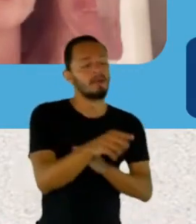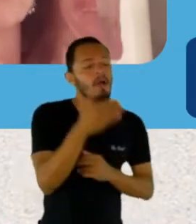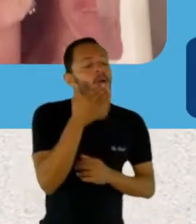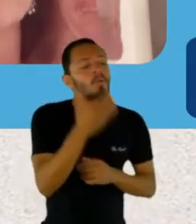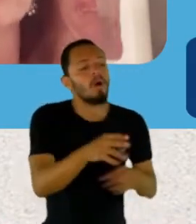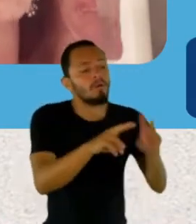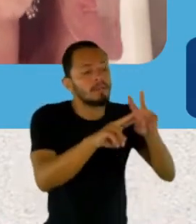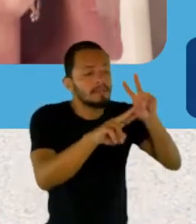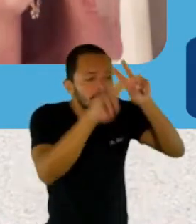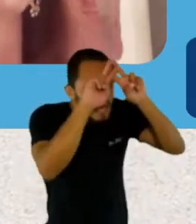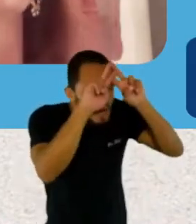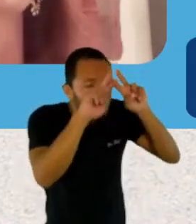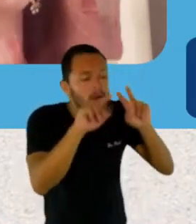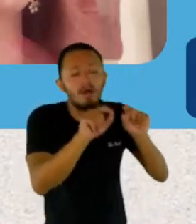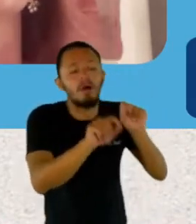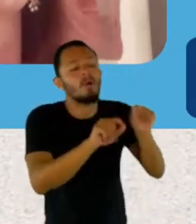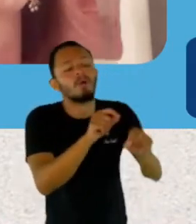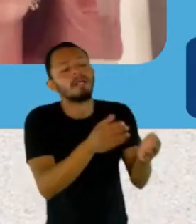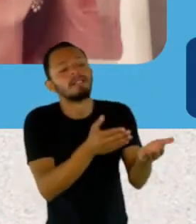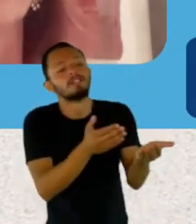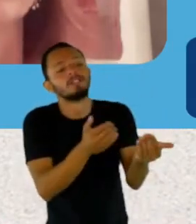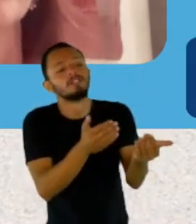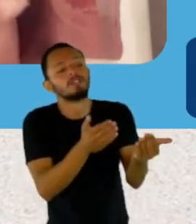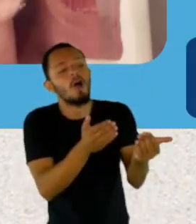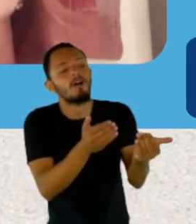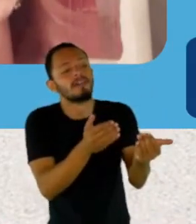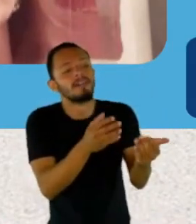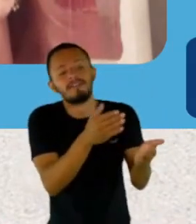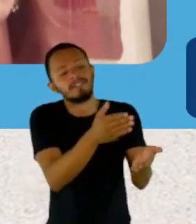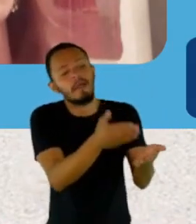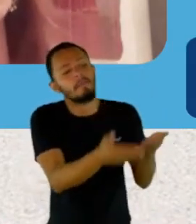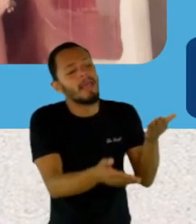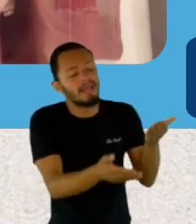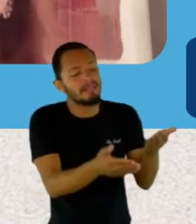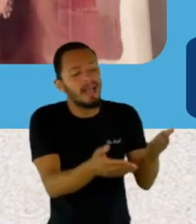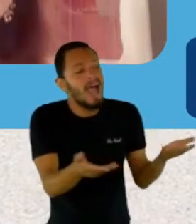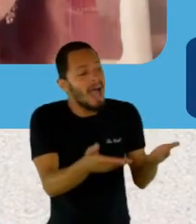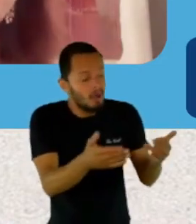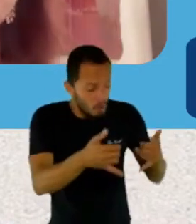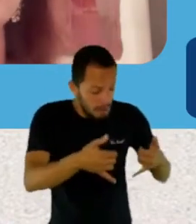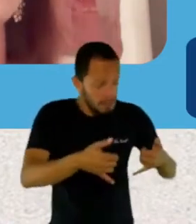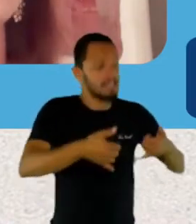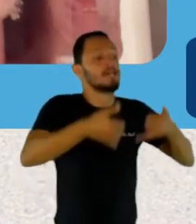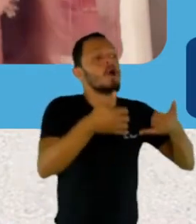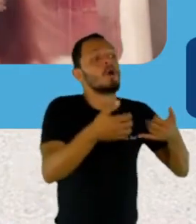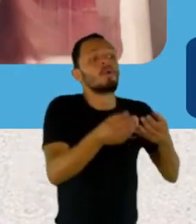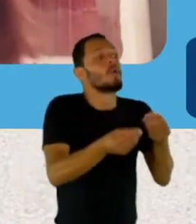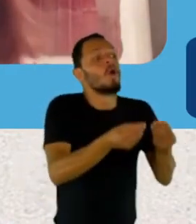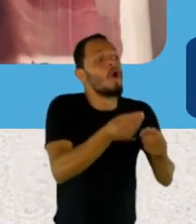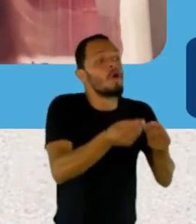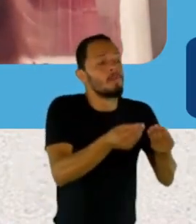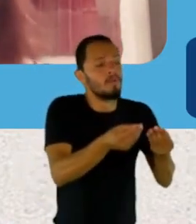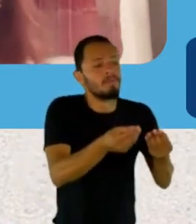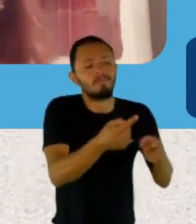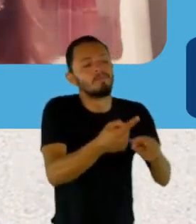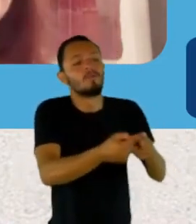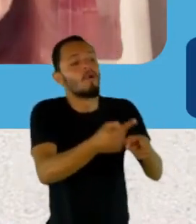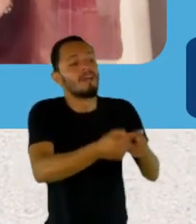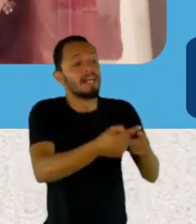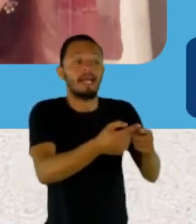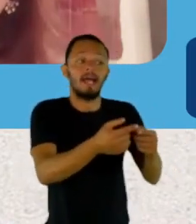pela sua adolescência, sua infância, que você superou através da autoestima? Como é tava a autoestima antes e a autoestima depois?